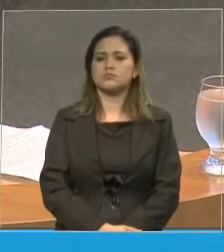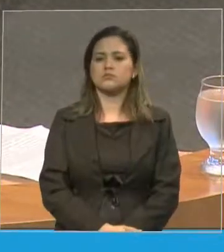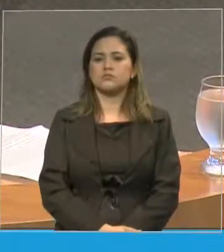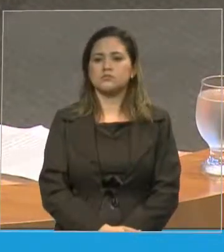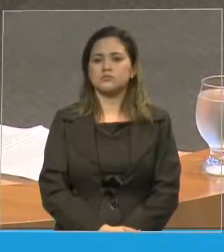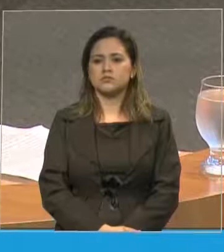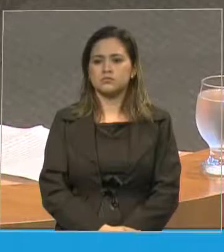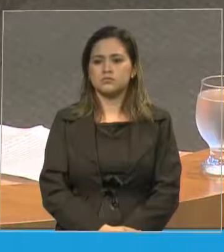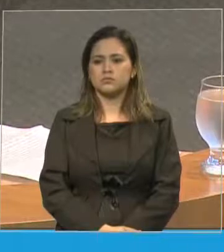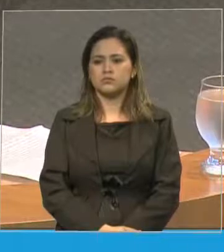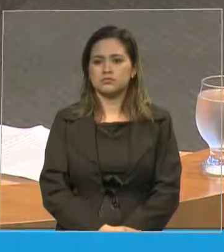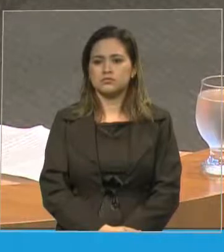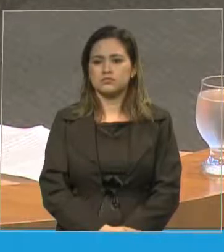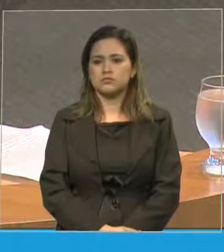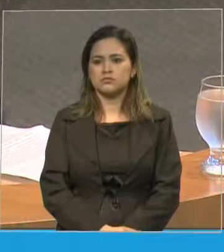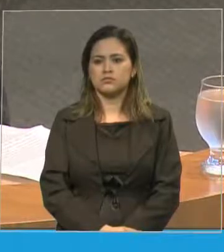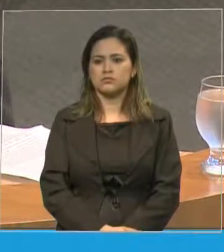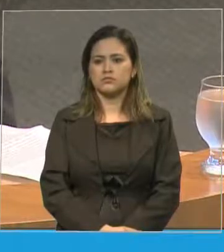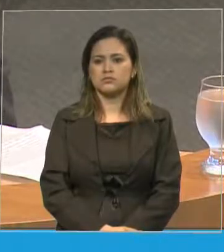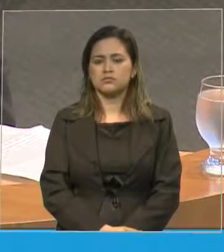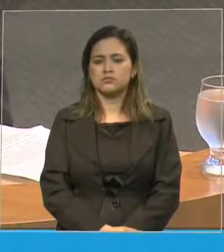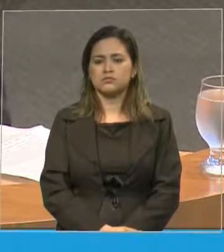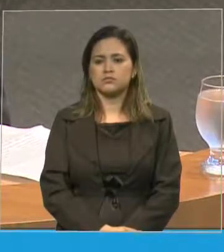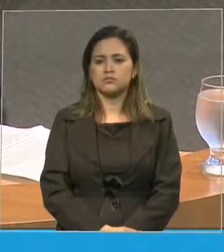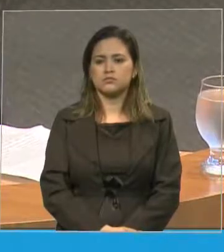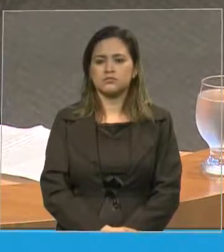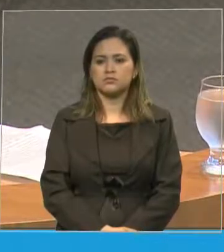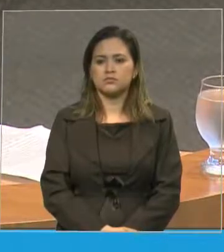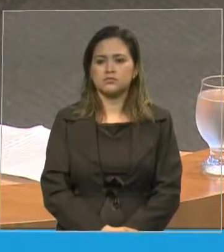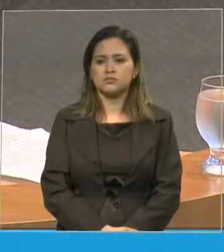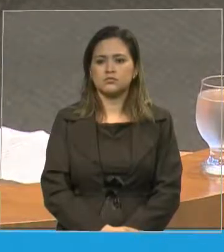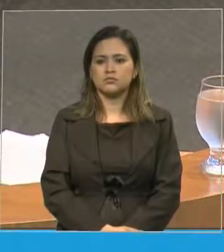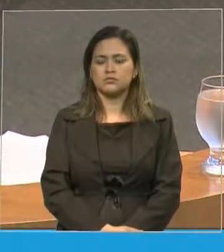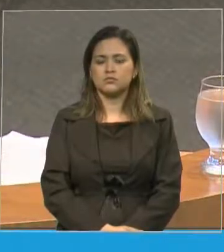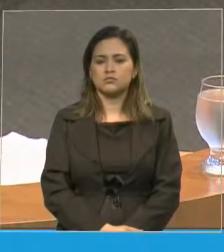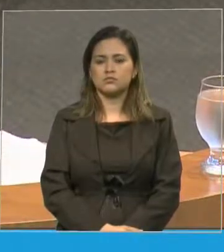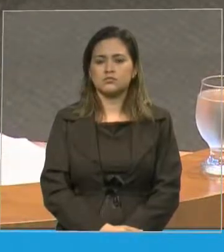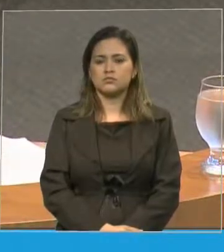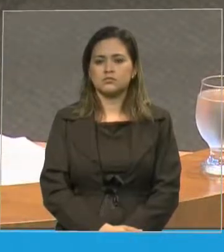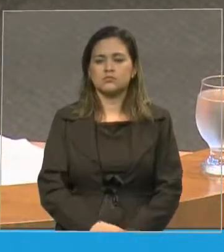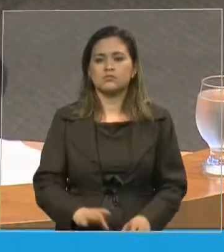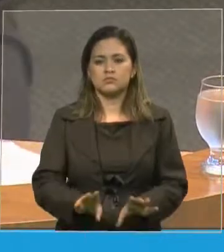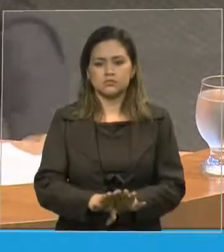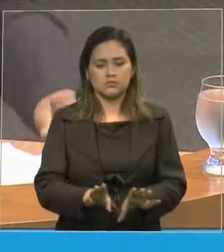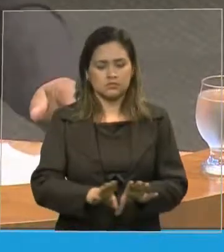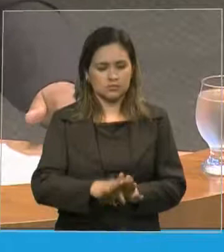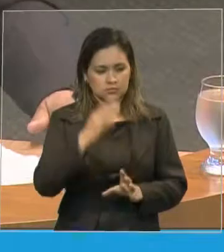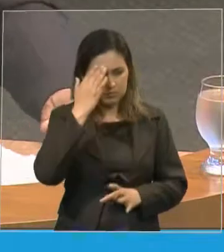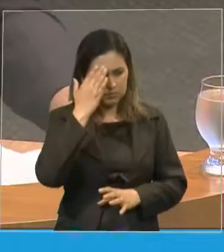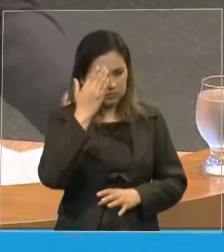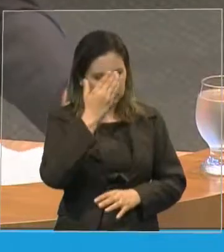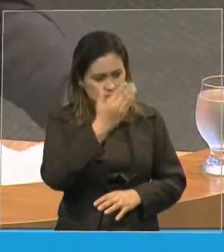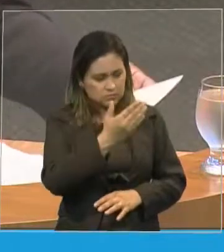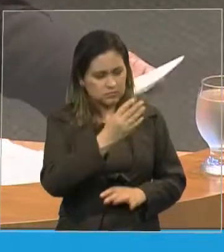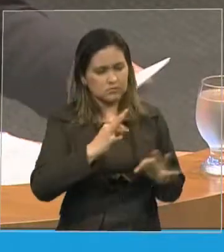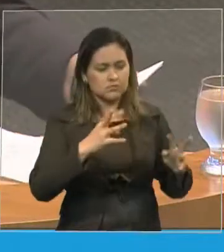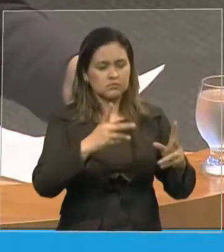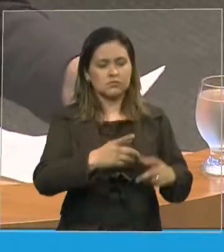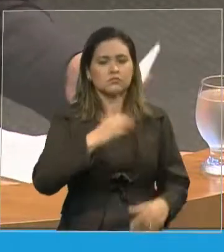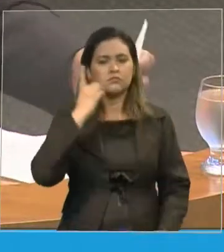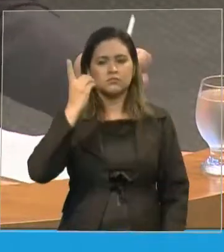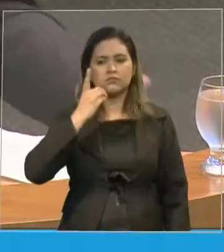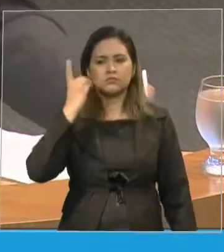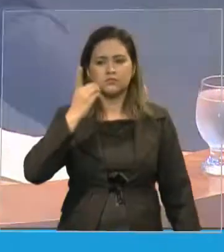agradecermos a todos os deputados e como não temos condições suficientes